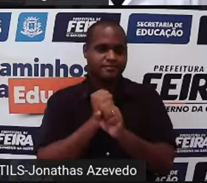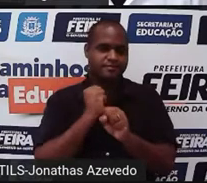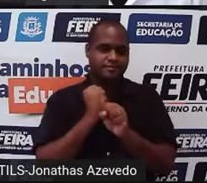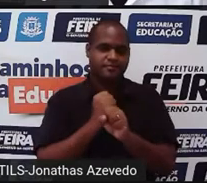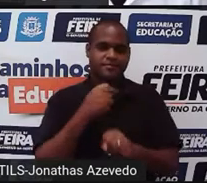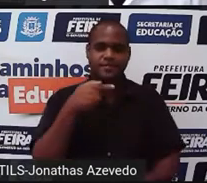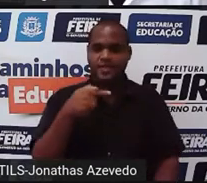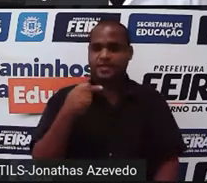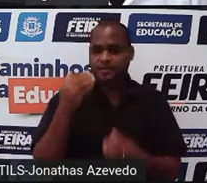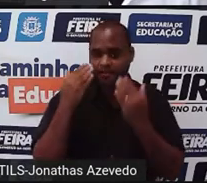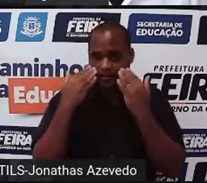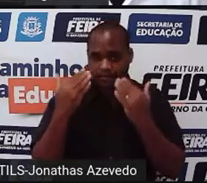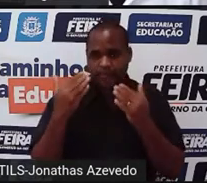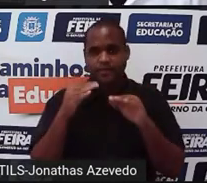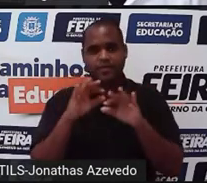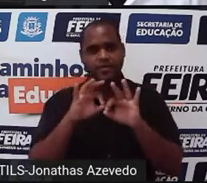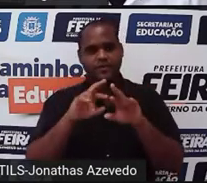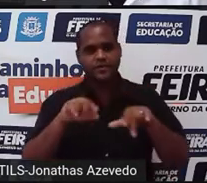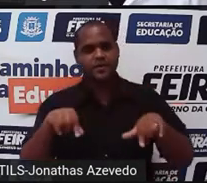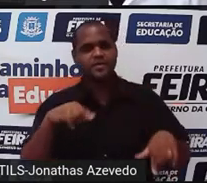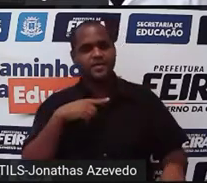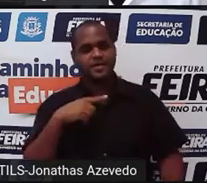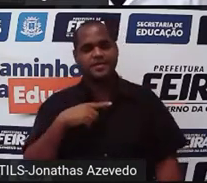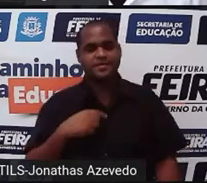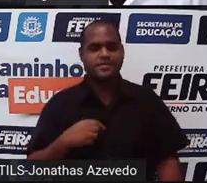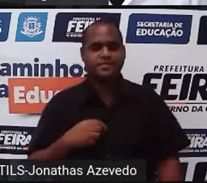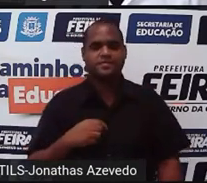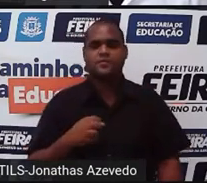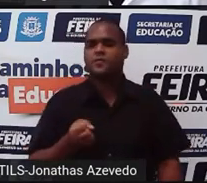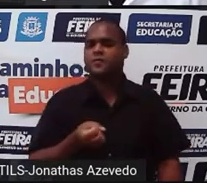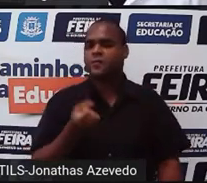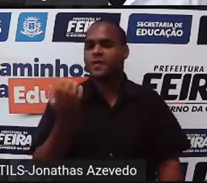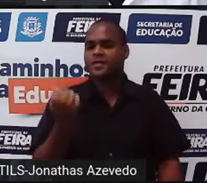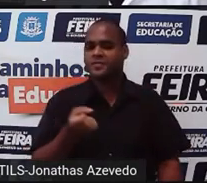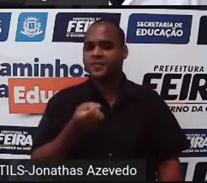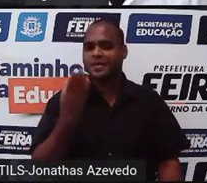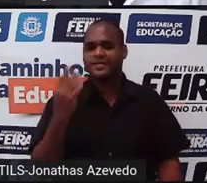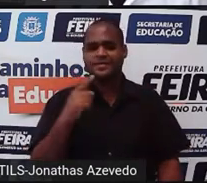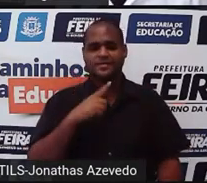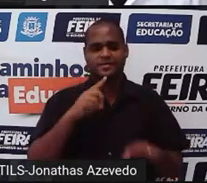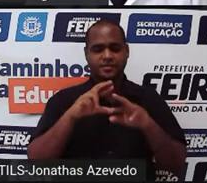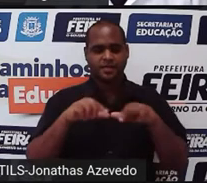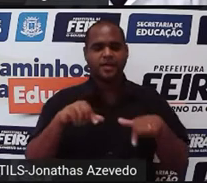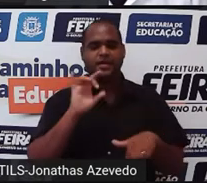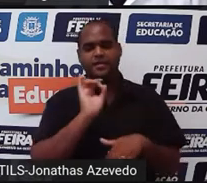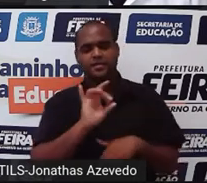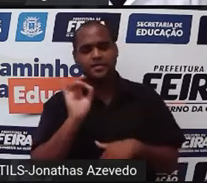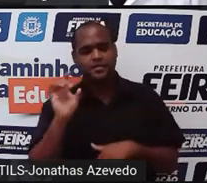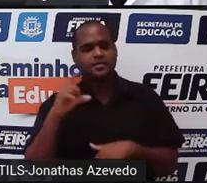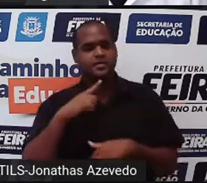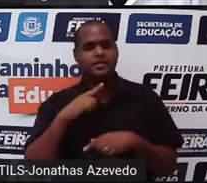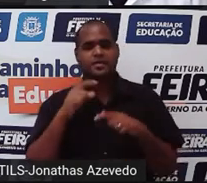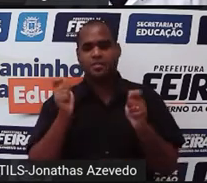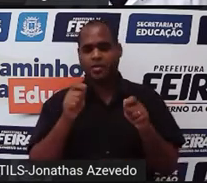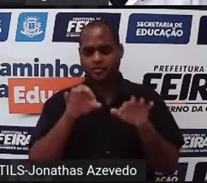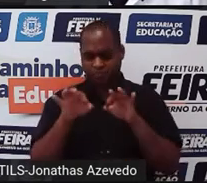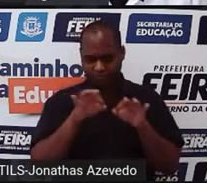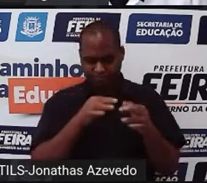7 representações de figuras. Quantas representações de cada figura foram